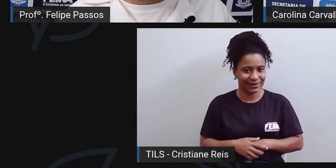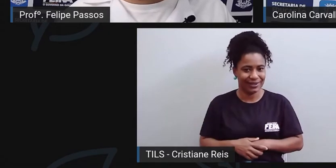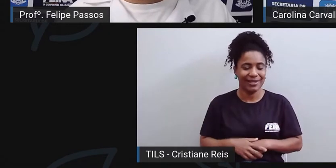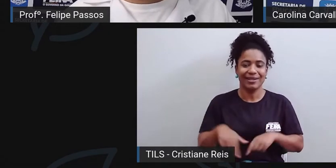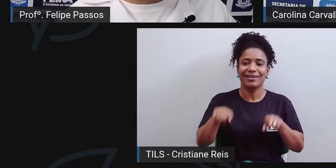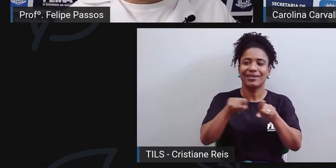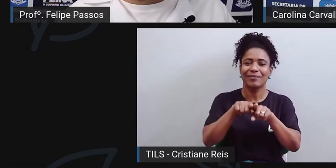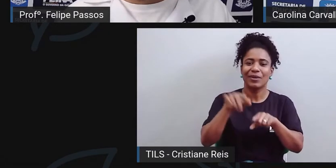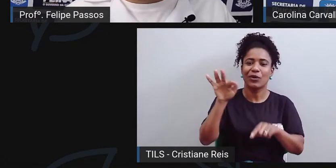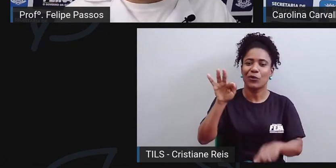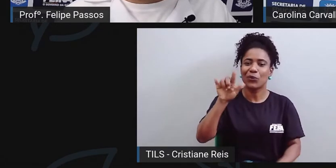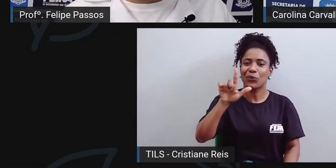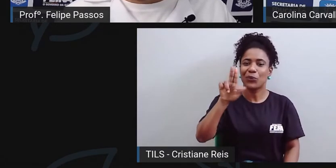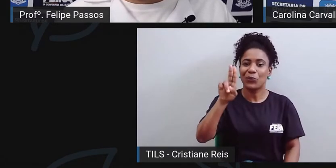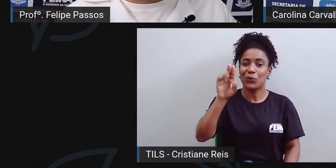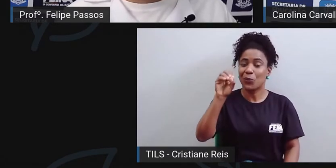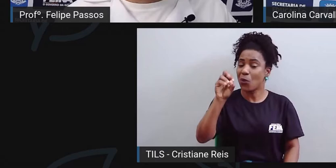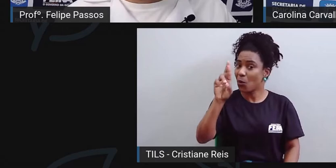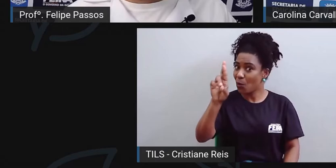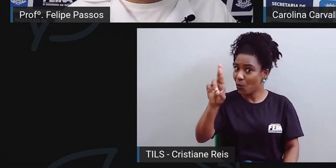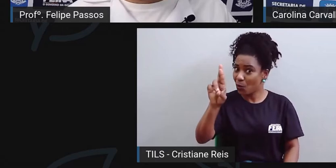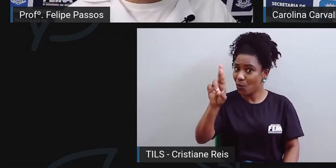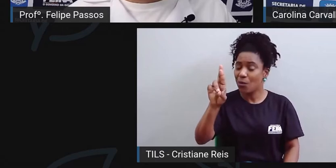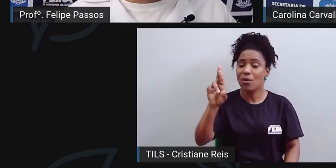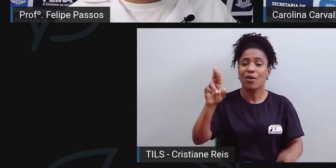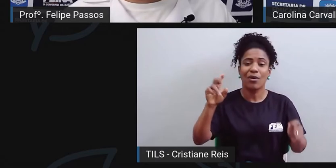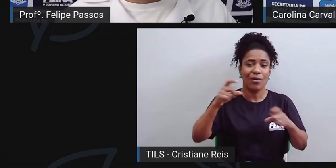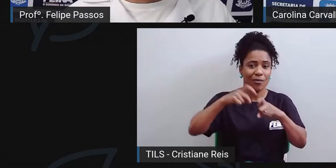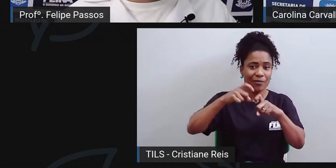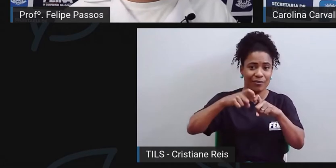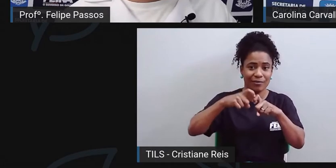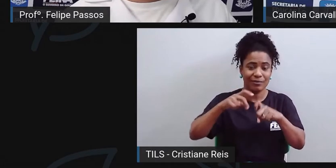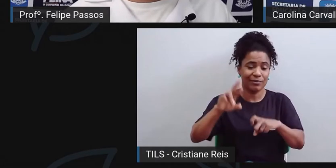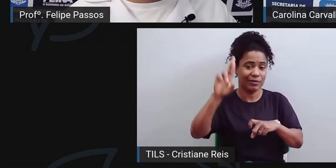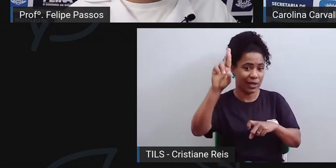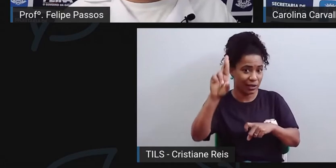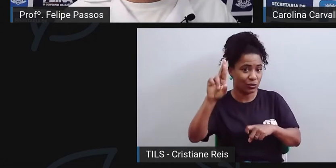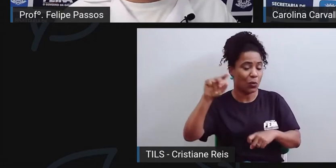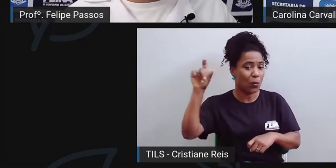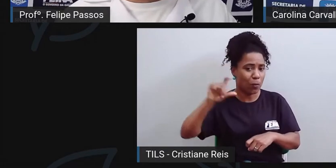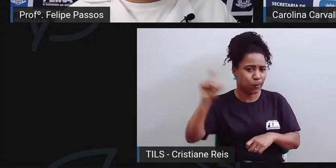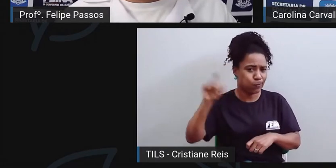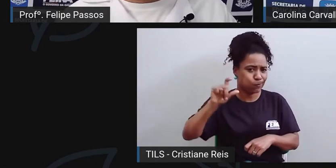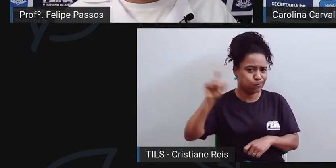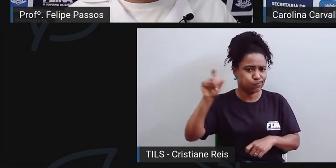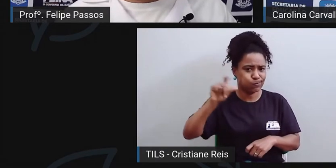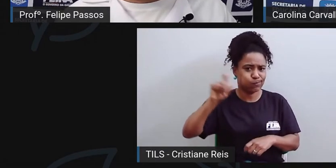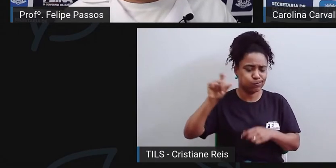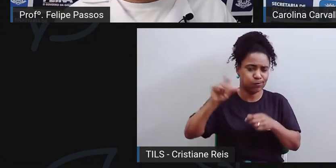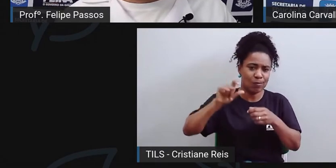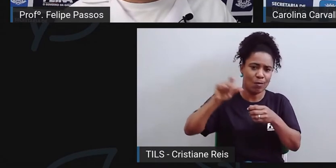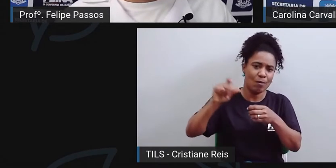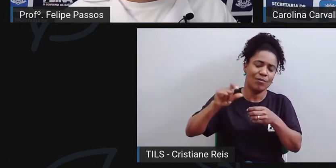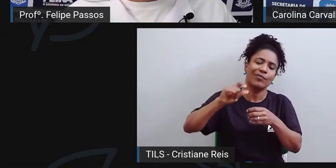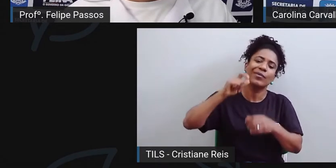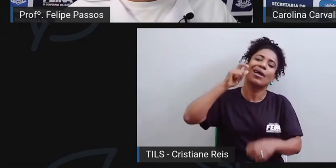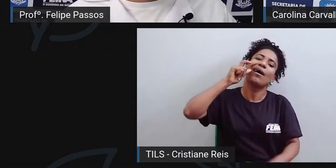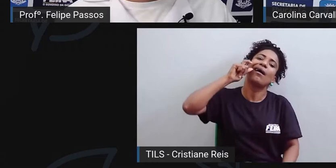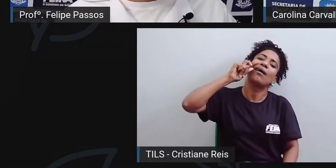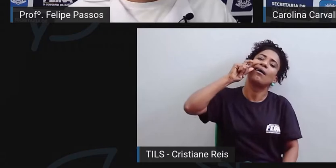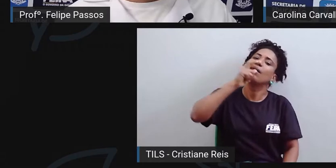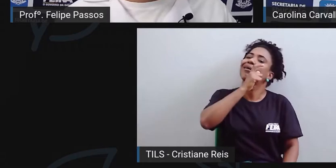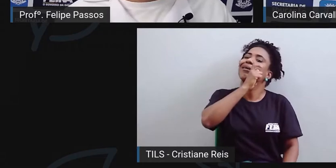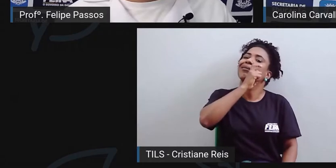também nos consultórios. Já é uma alta concentração, é utilizado para prevenção ou para